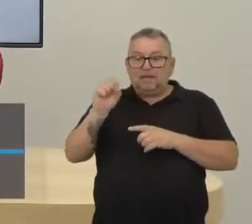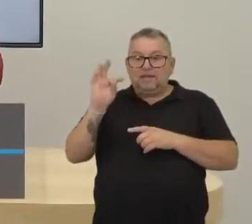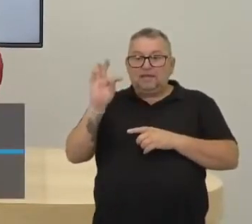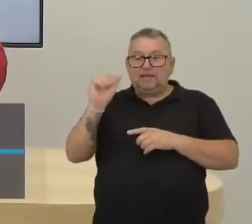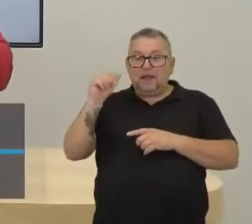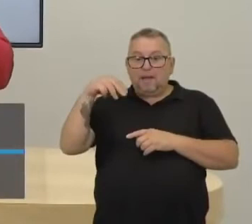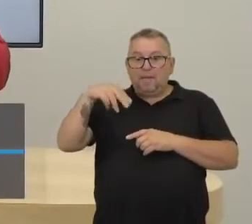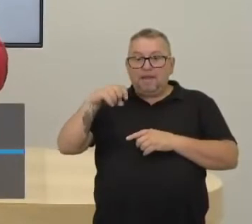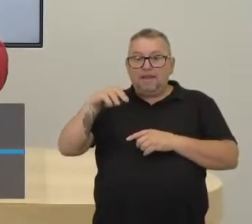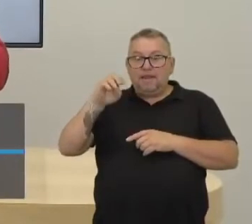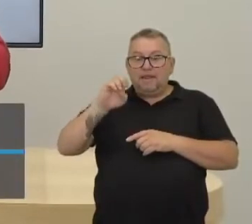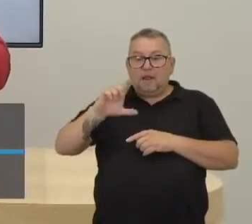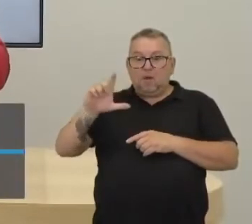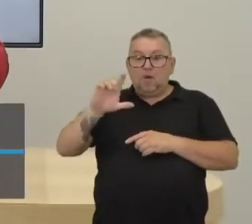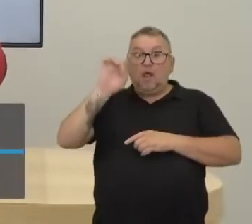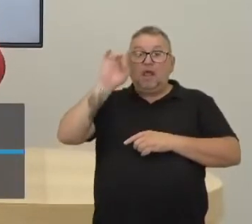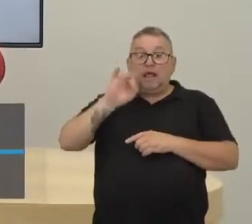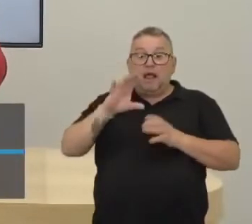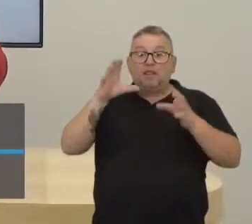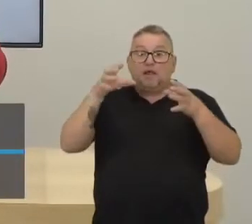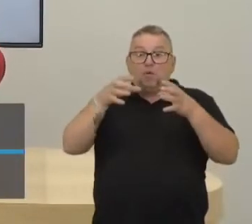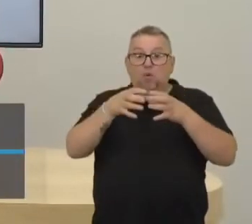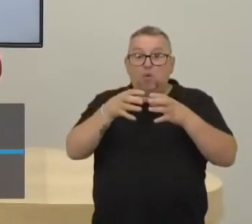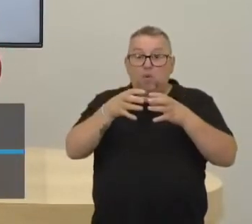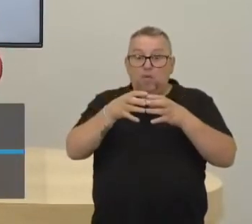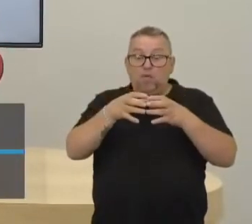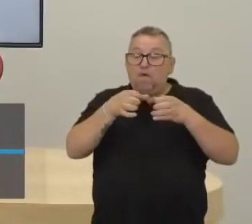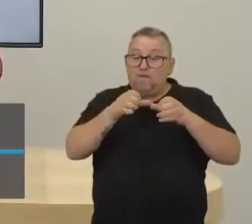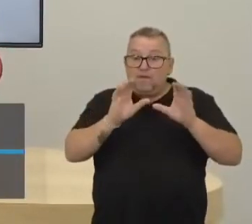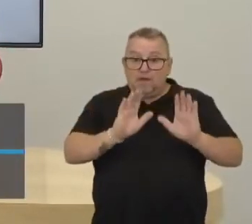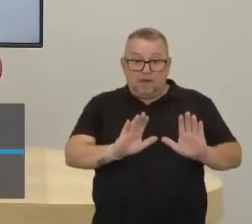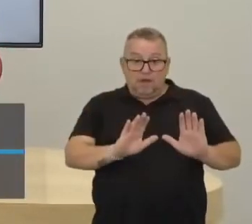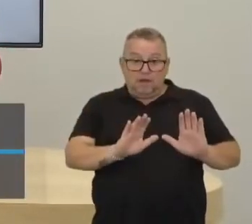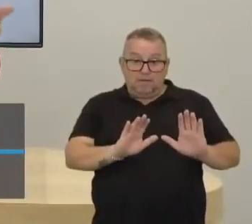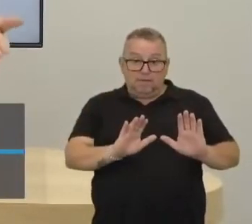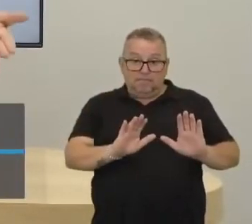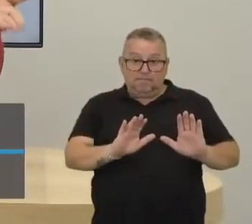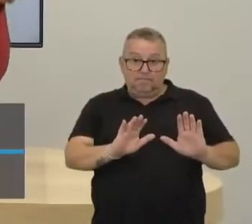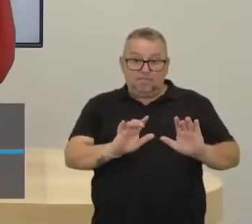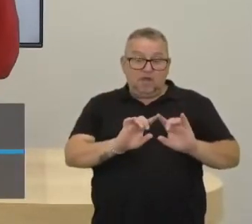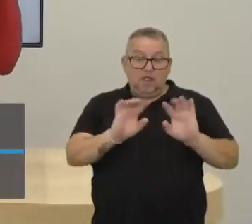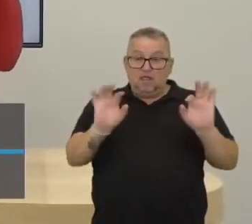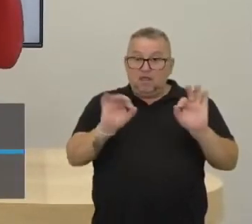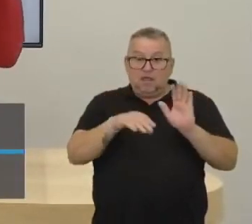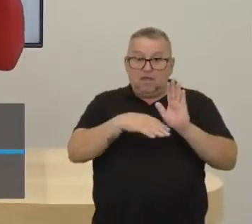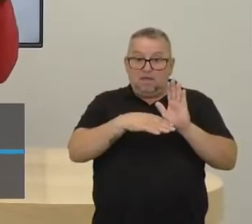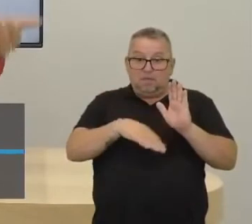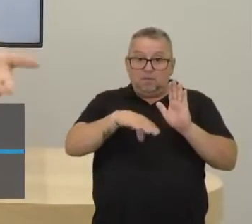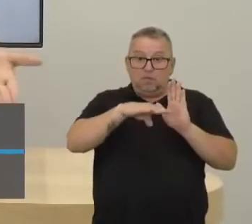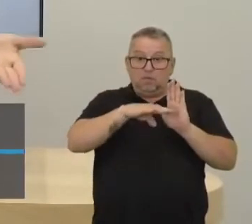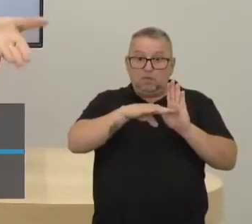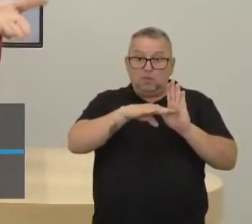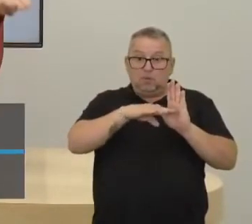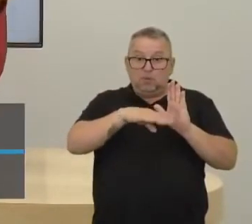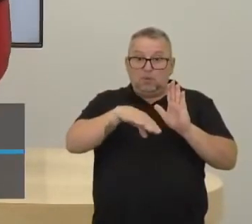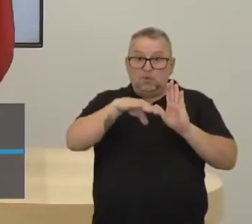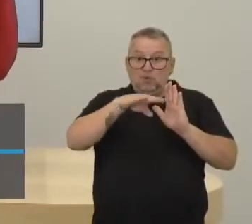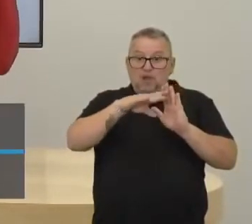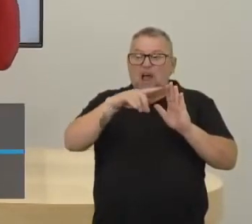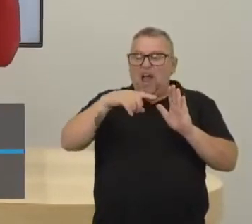Estamento. Cada grupo social fica no seu estamento. Ninguém vai subir, né? Não tem